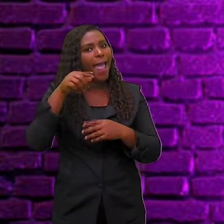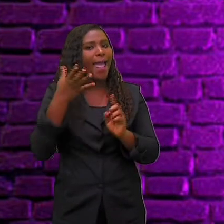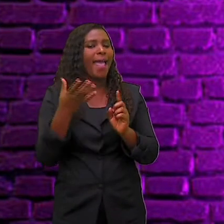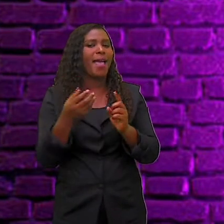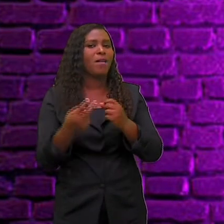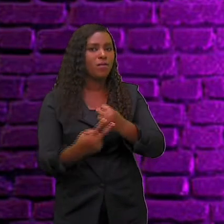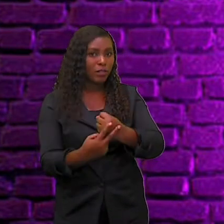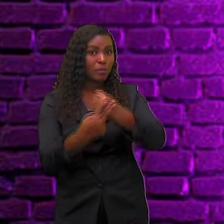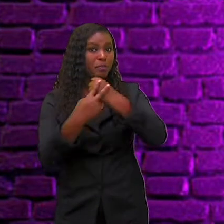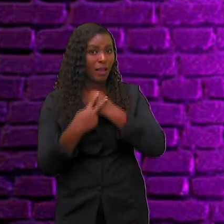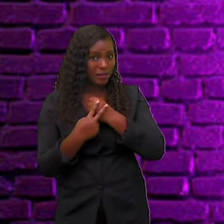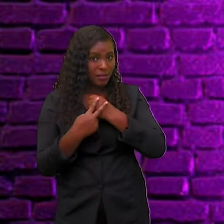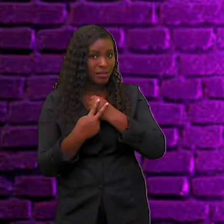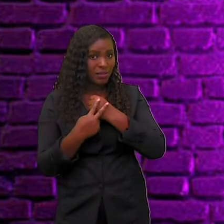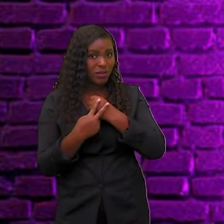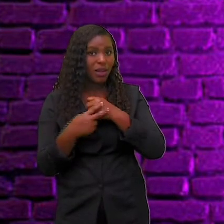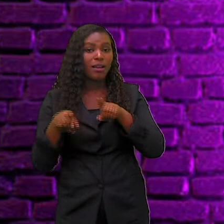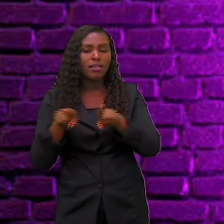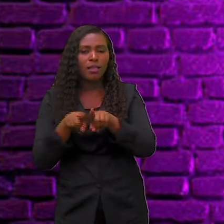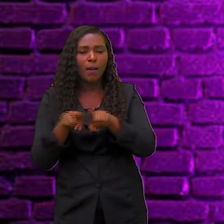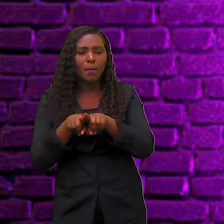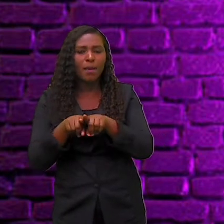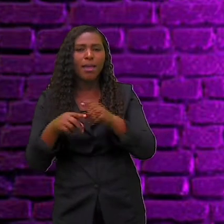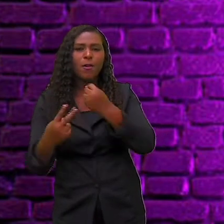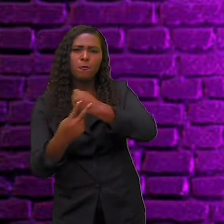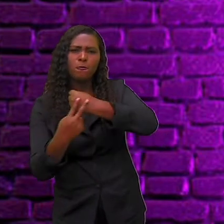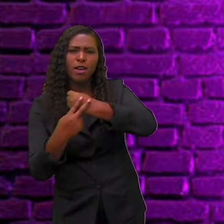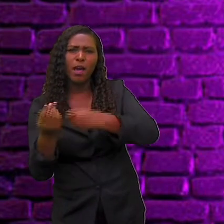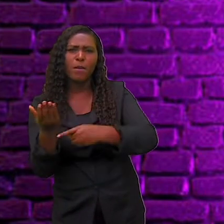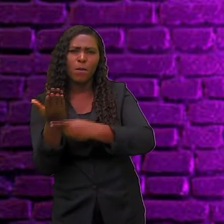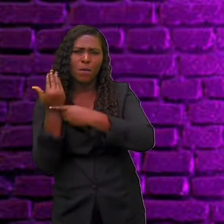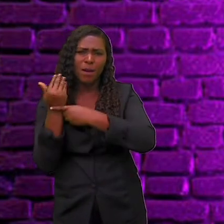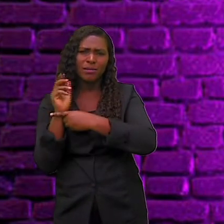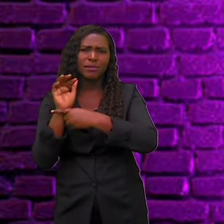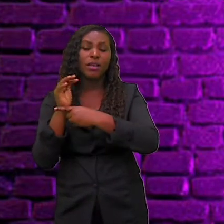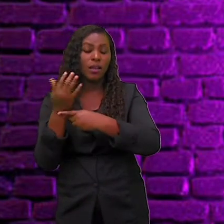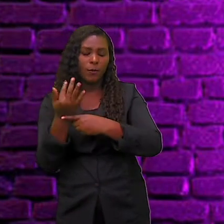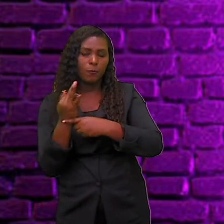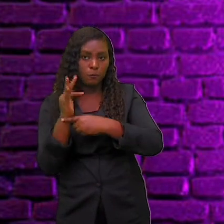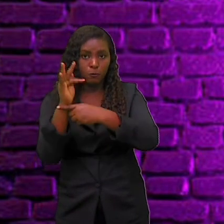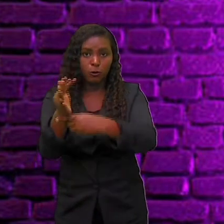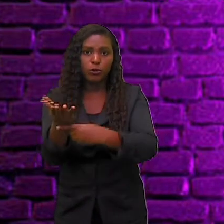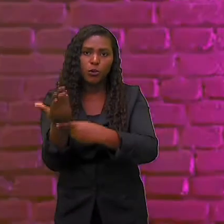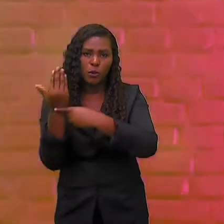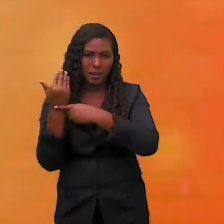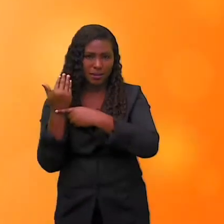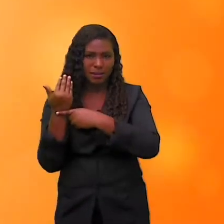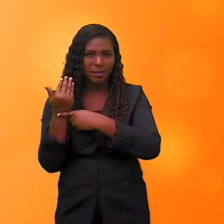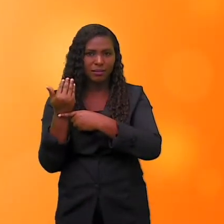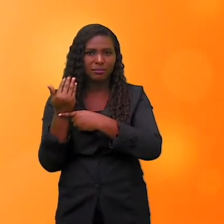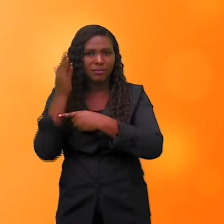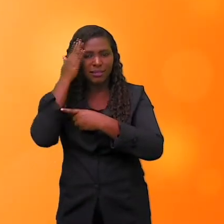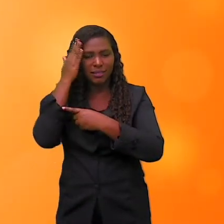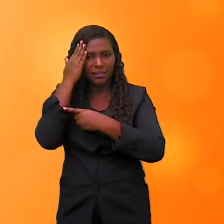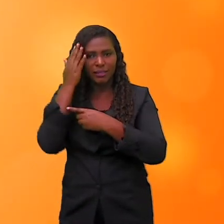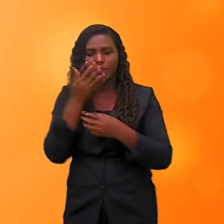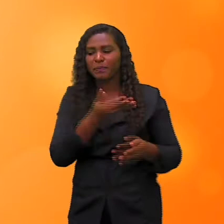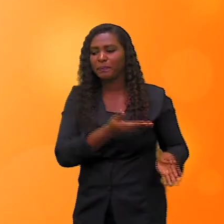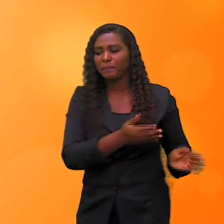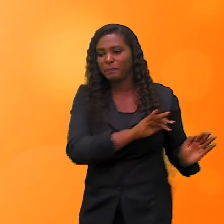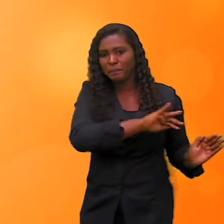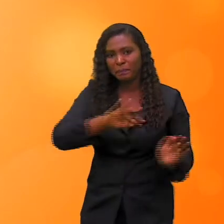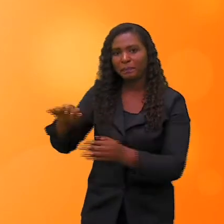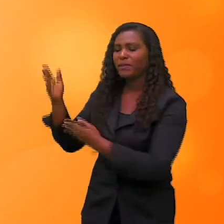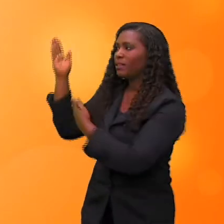Assim, lembram aí da fórmula que ensinei na última aula da voz passiva? Olha, ela vai no próximo slide aí. Olha aí,